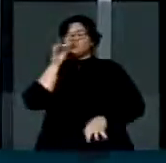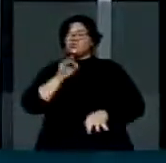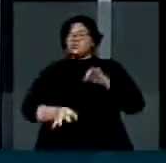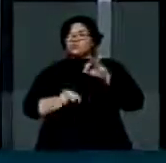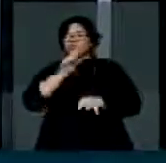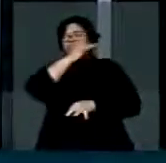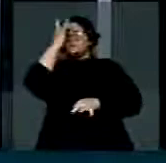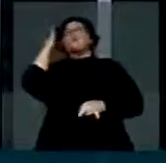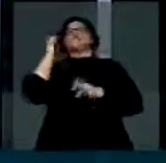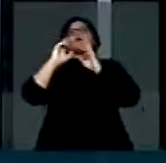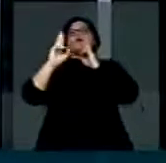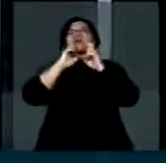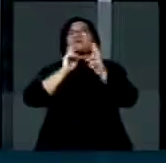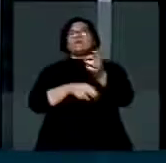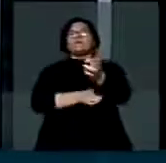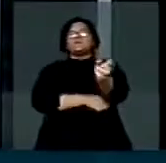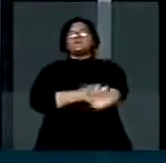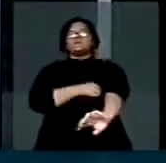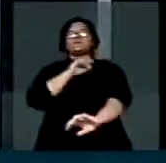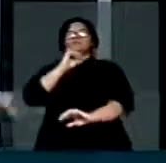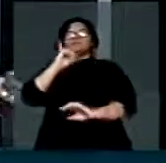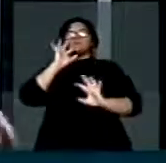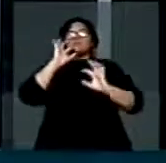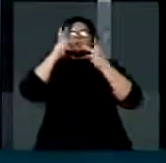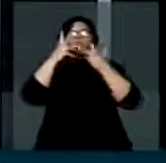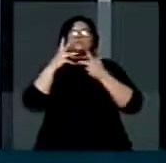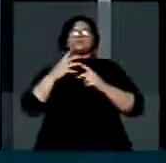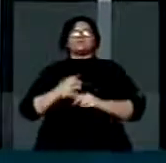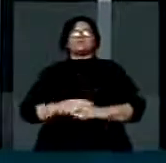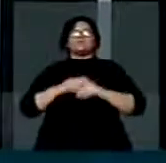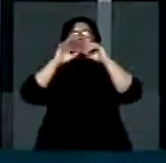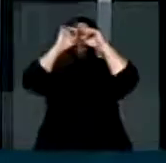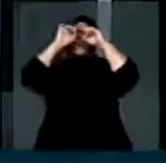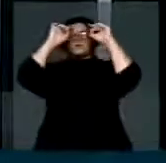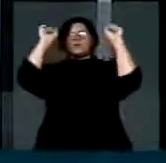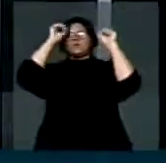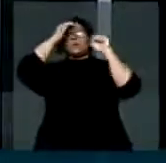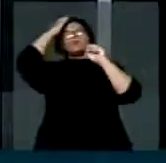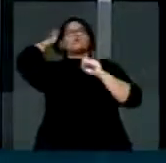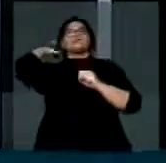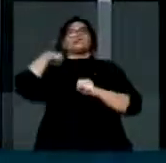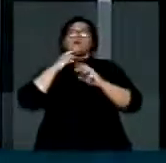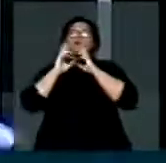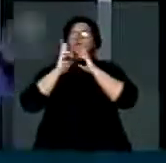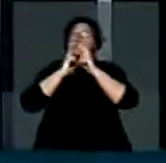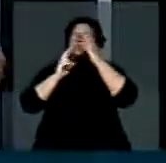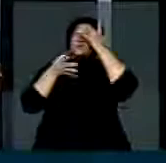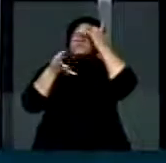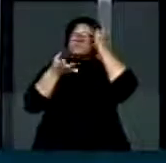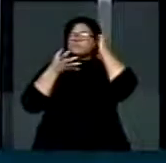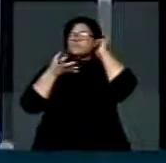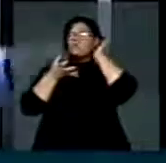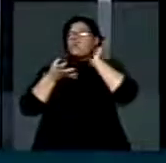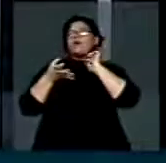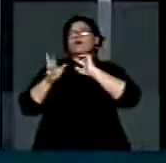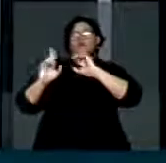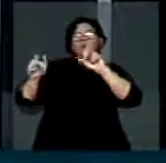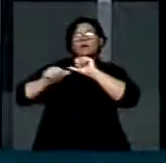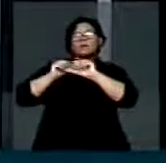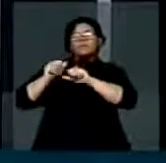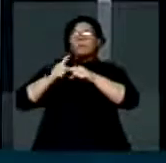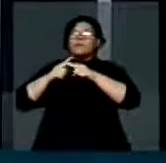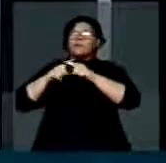a possível decisão do Supremo, aqueles que estão reclamando, é porque se